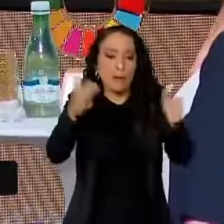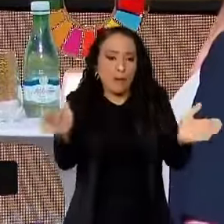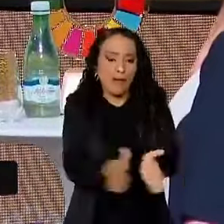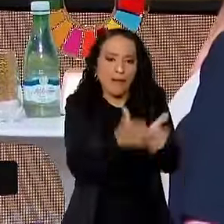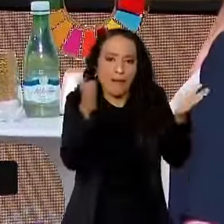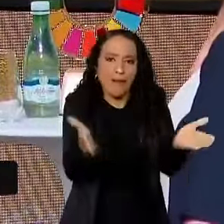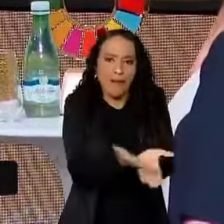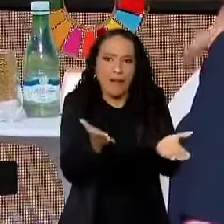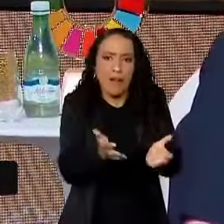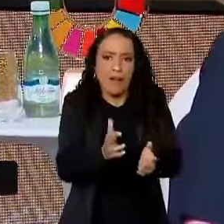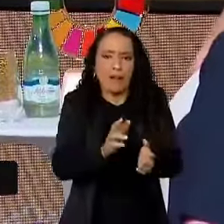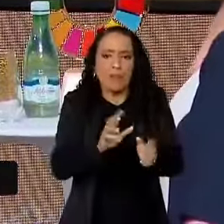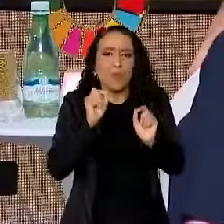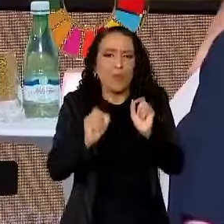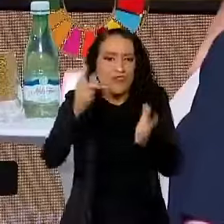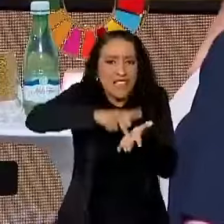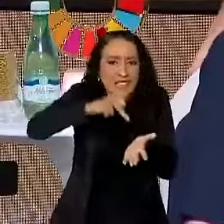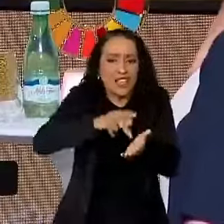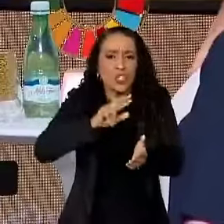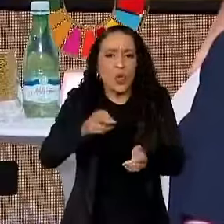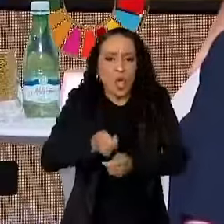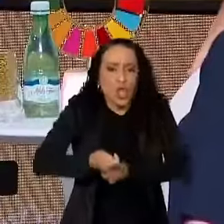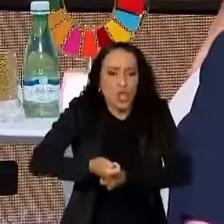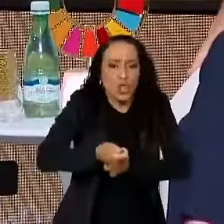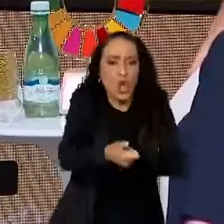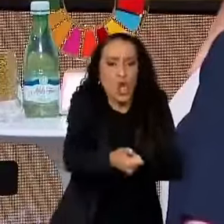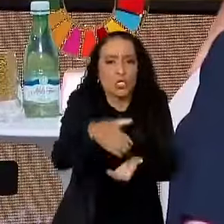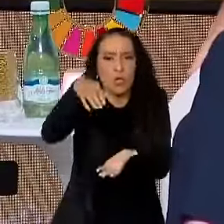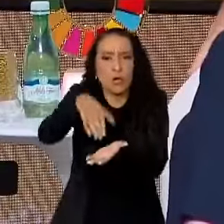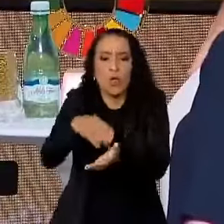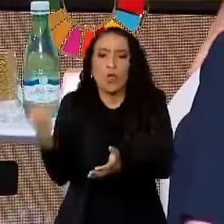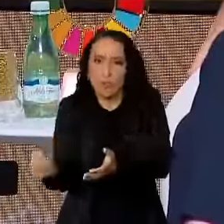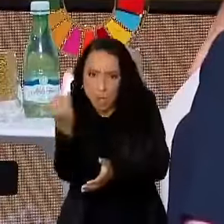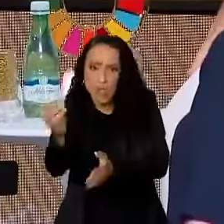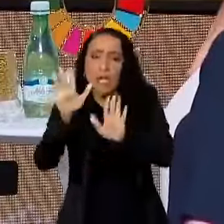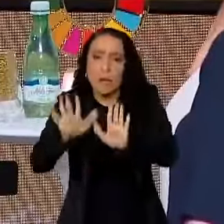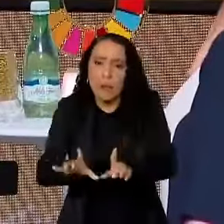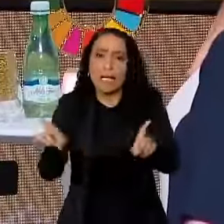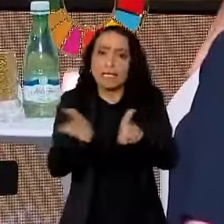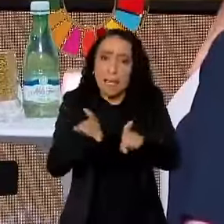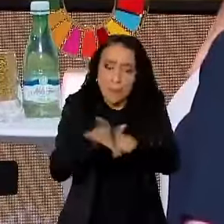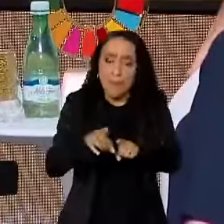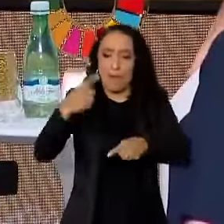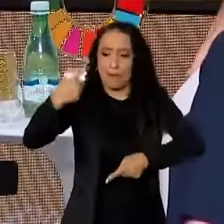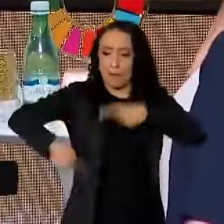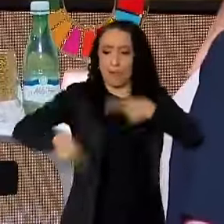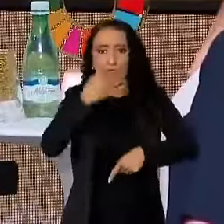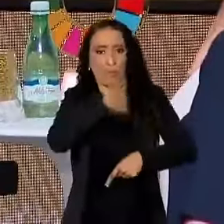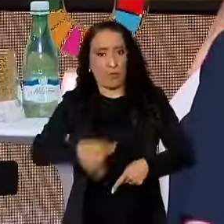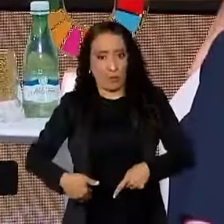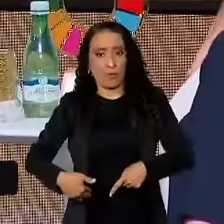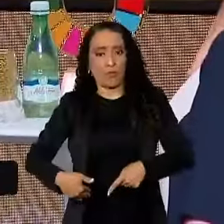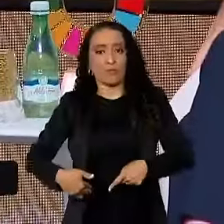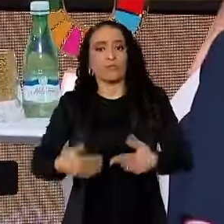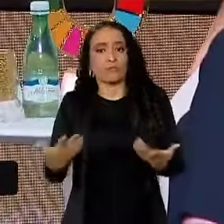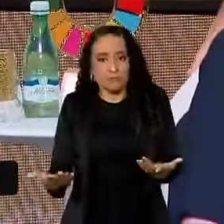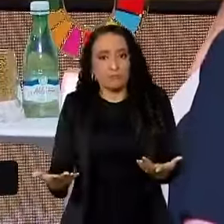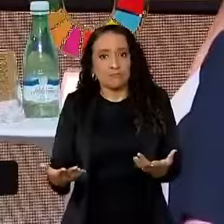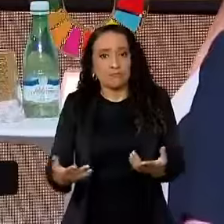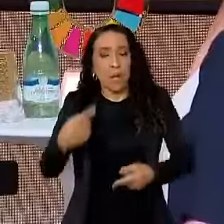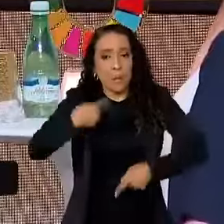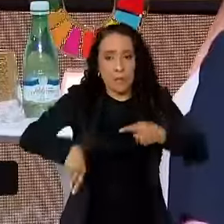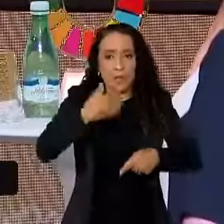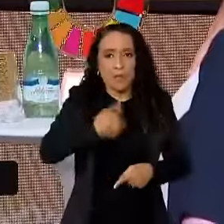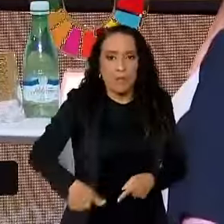não é através da doação de uma fundação que é importante. É através de políticas públicas. É através de políticas